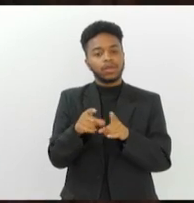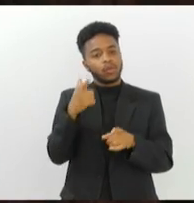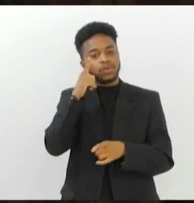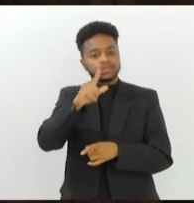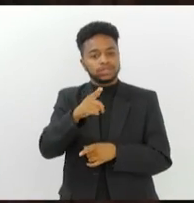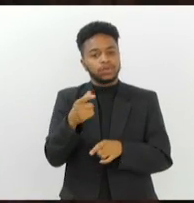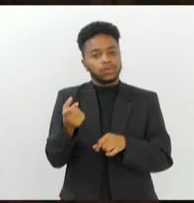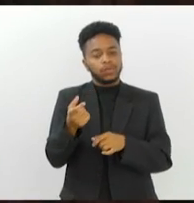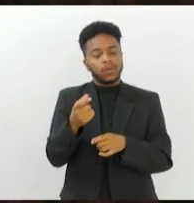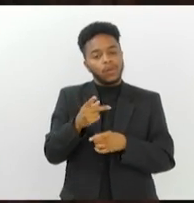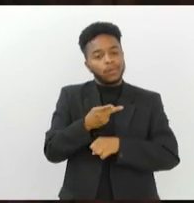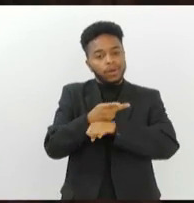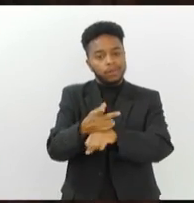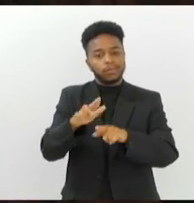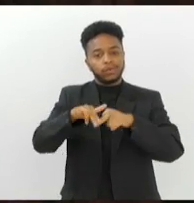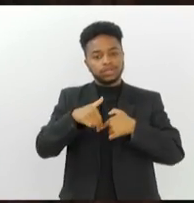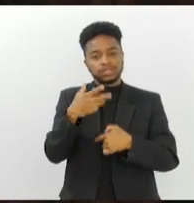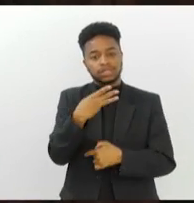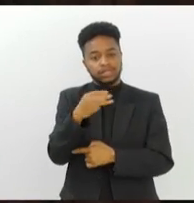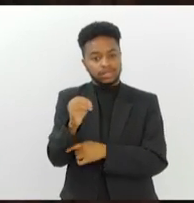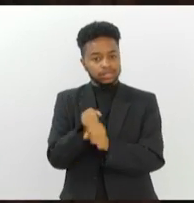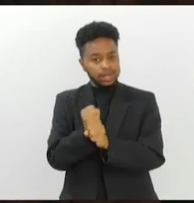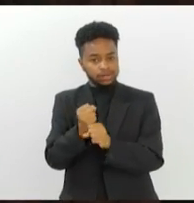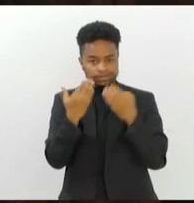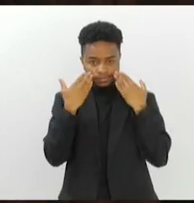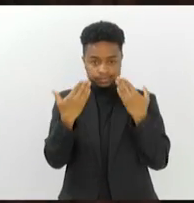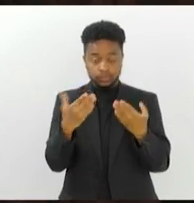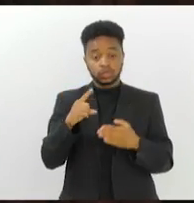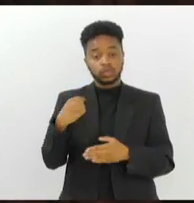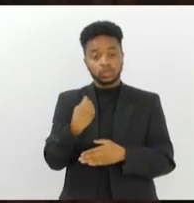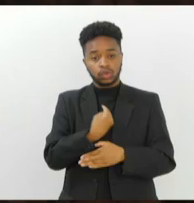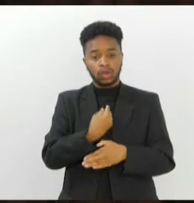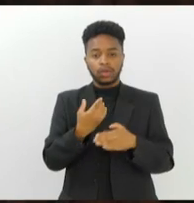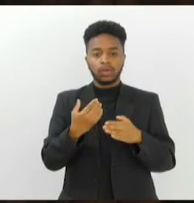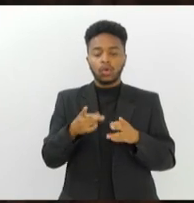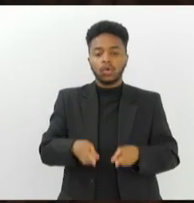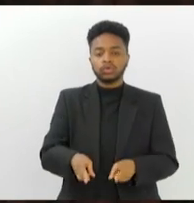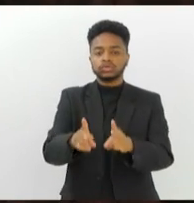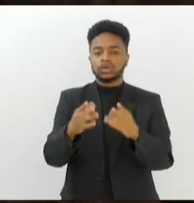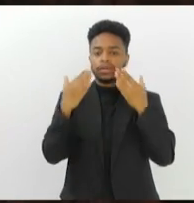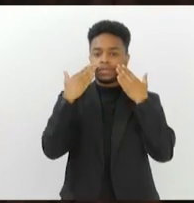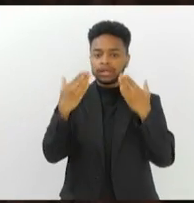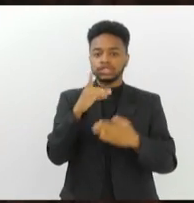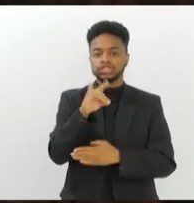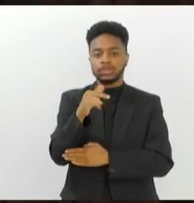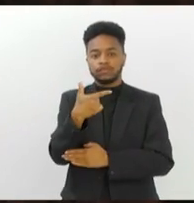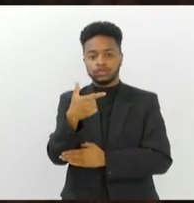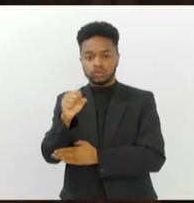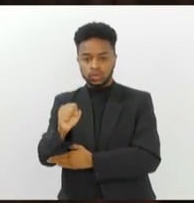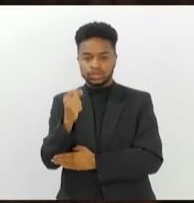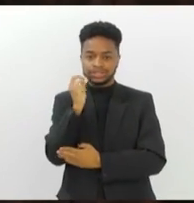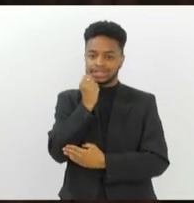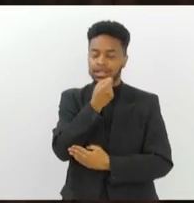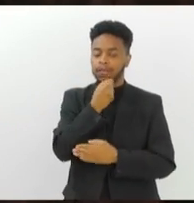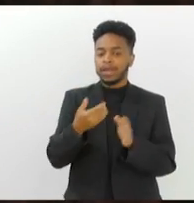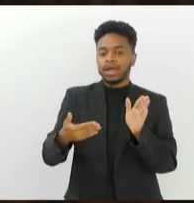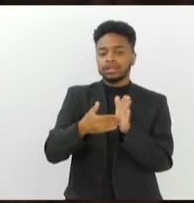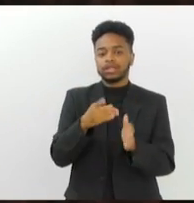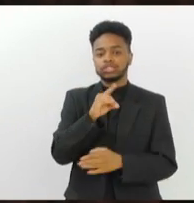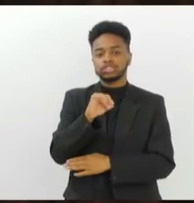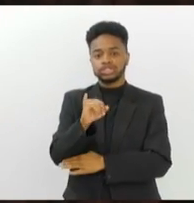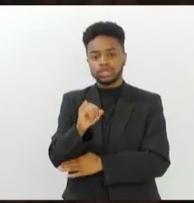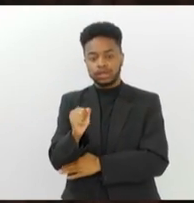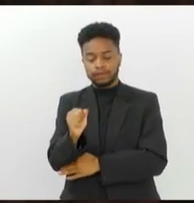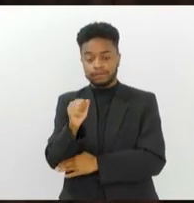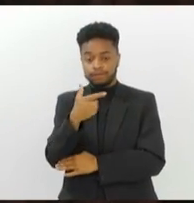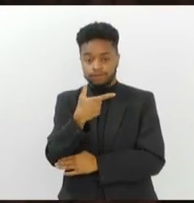comicidade no gesto. A gente vai ficar em cartaz, no Teatro Glaucio e Rocha, do dia 28 de setembro até o dia 20